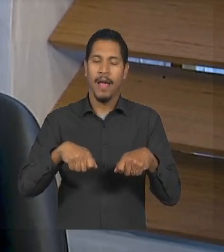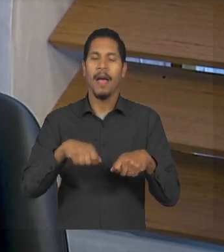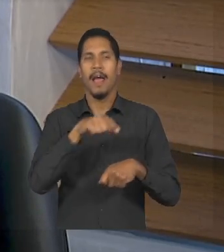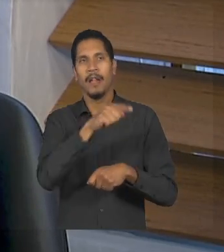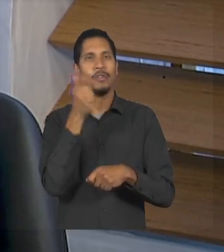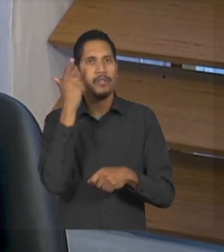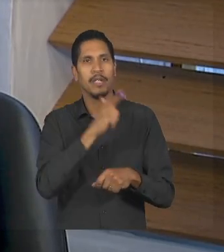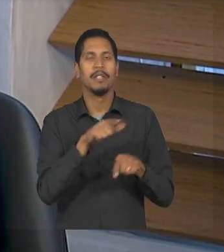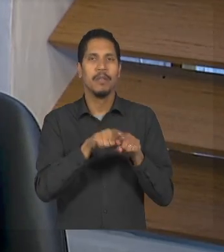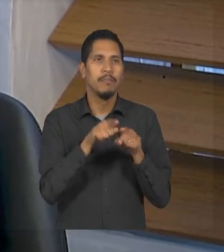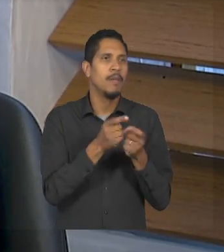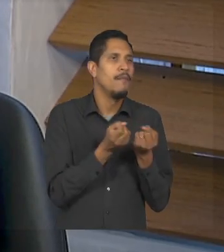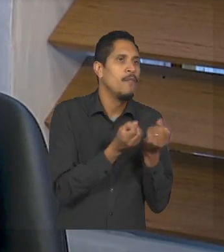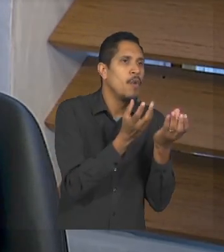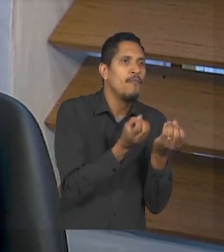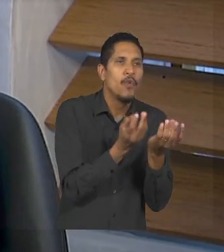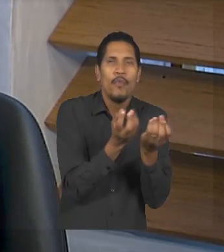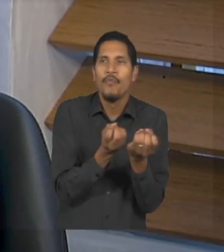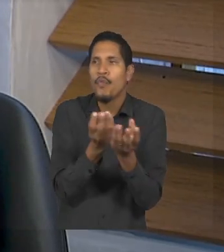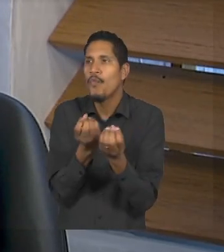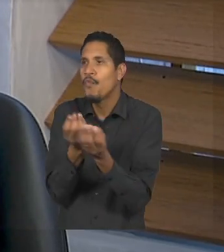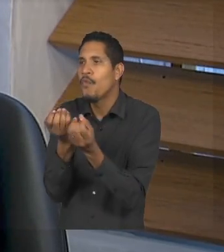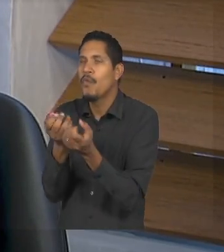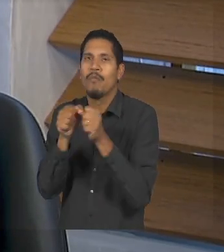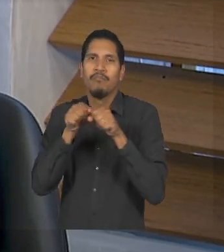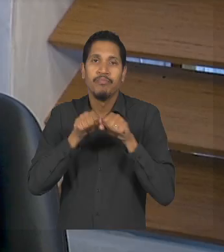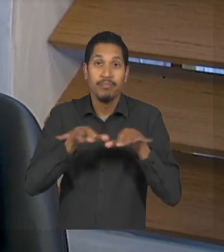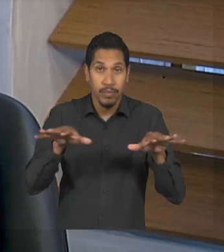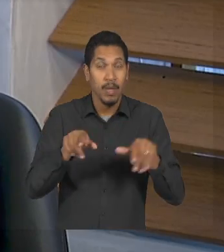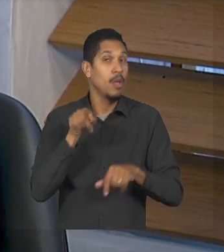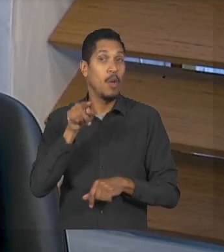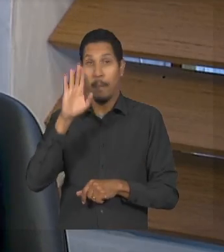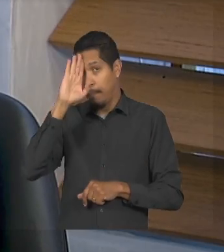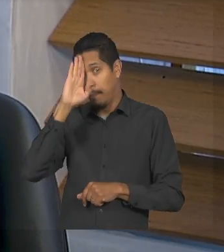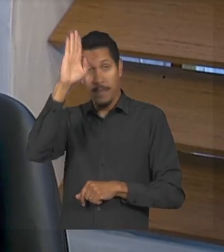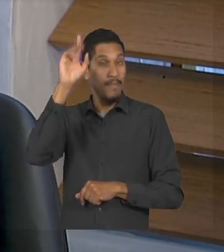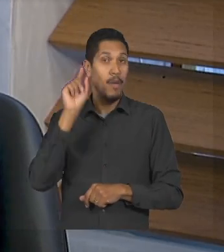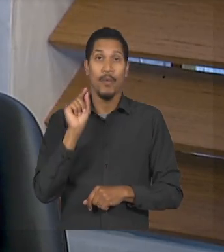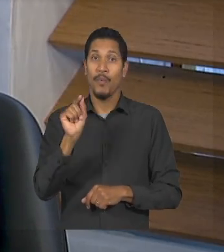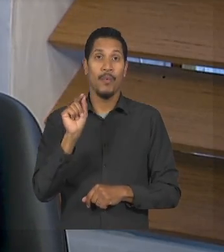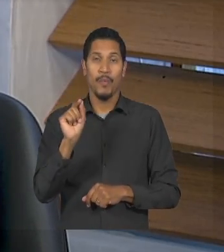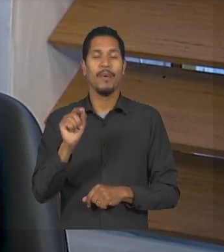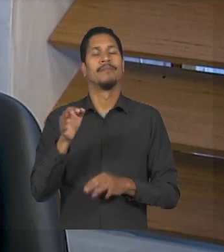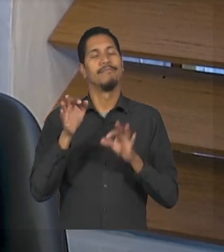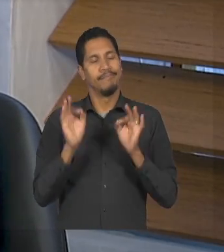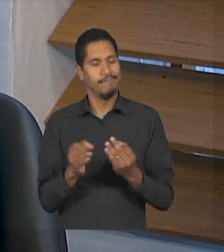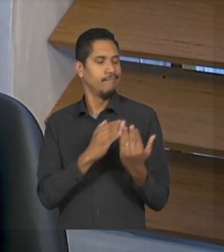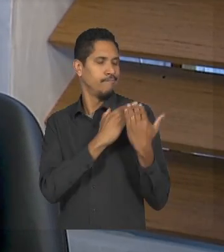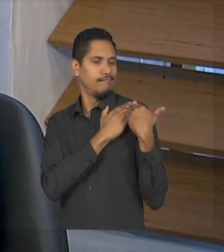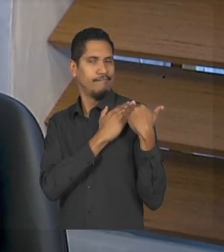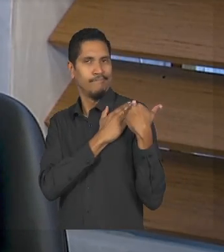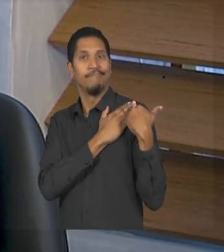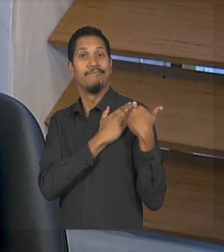multiplicam isso então eu acho que o papel principal nosso eu acho que eu o papel